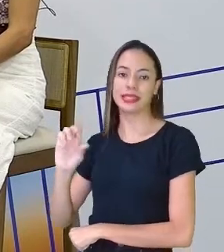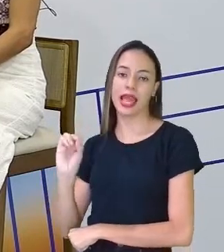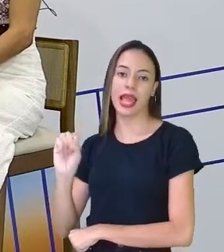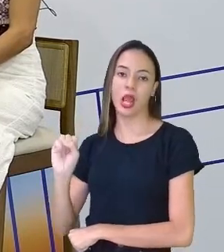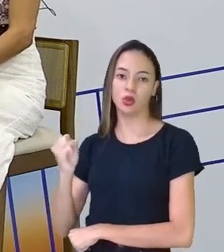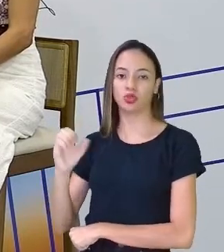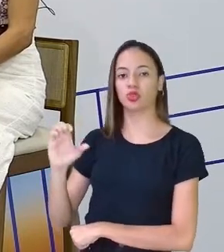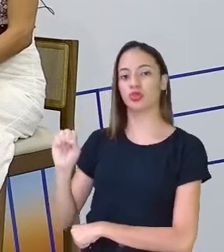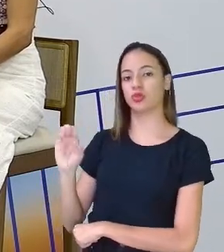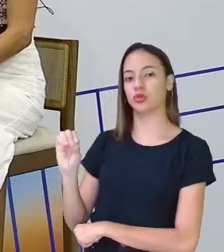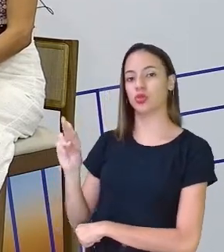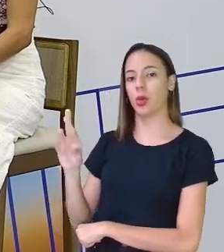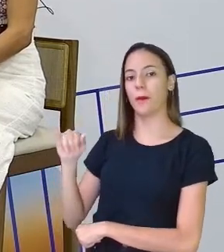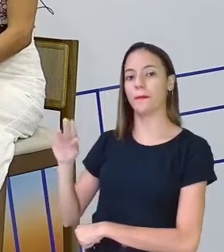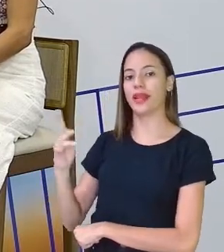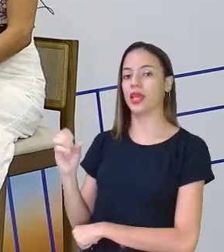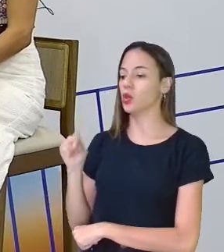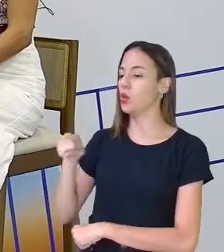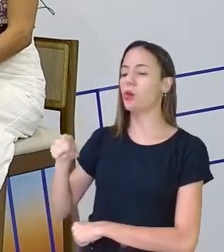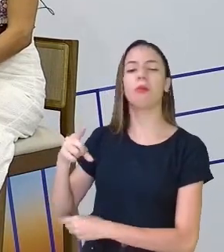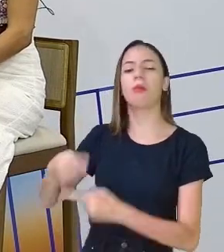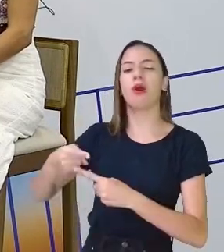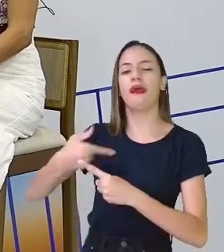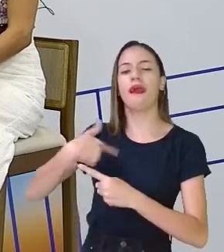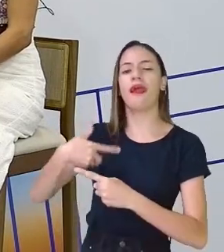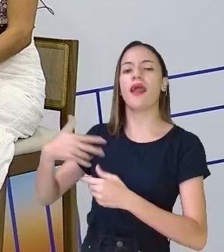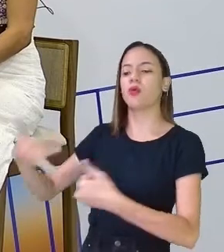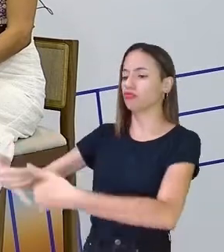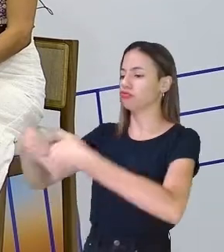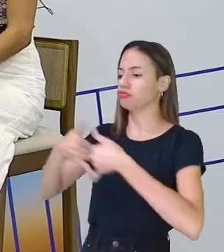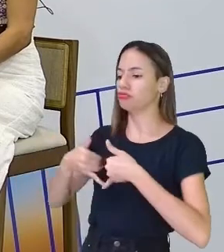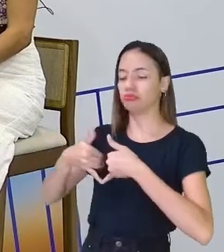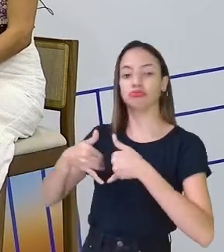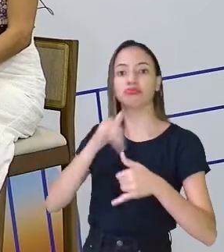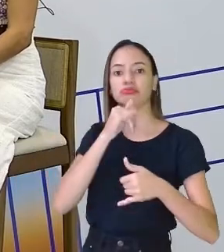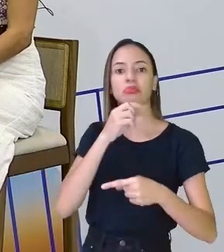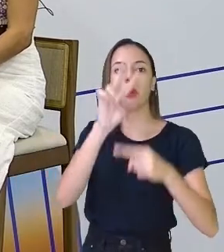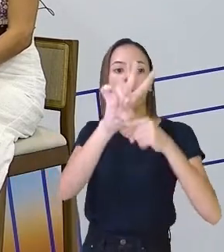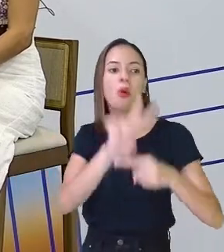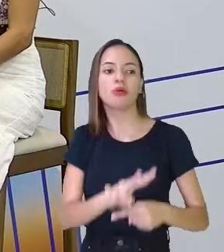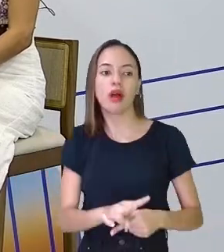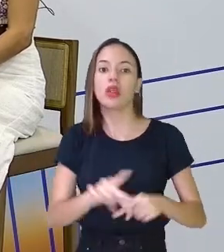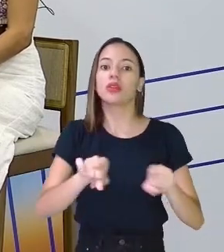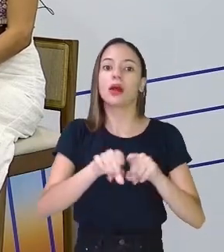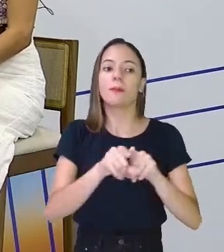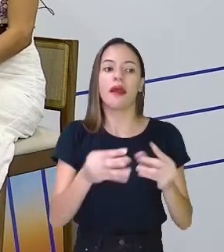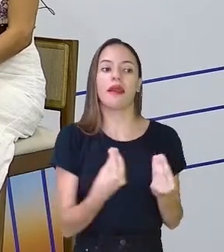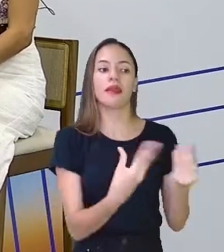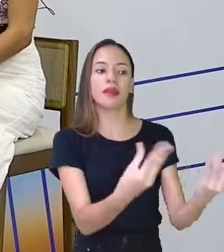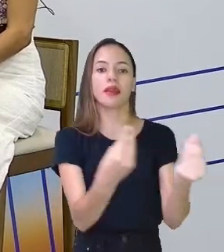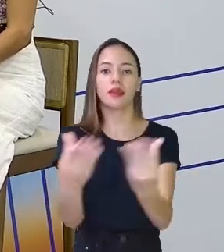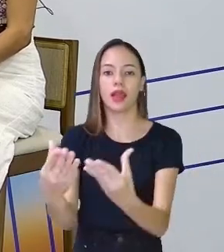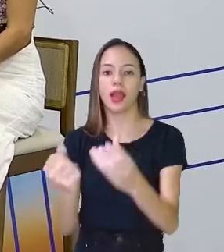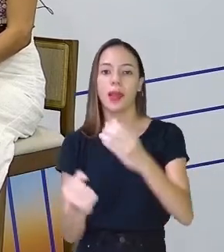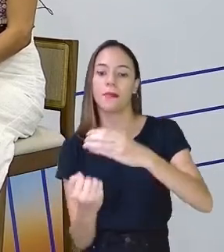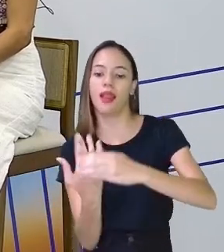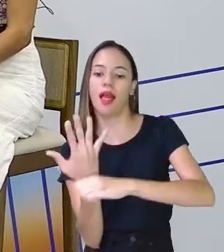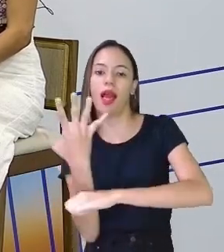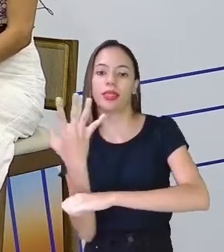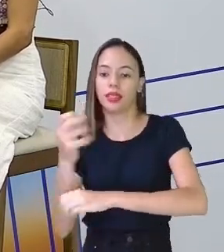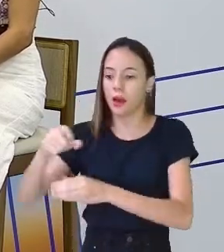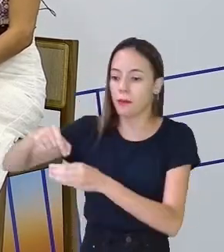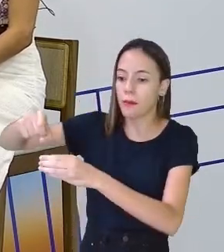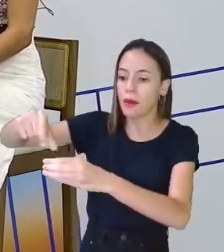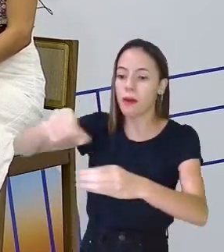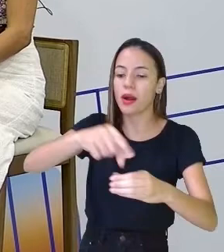foi exatamente esse nosso cuidado em reflorestar, em distribuir mudas, mais de onde? Da Mata